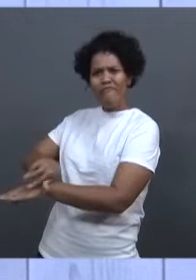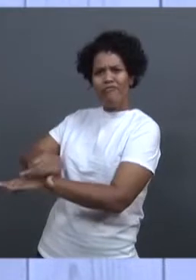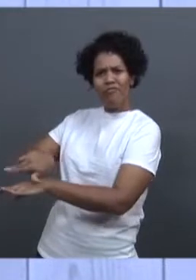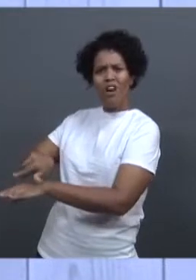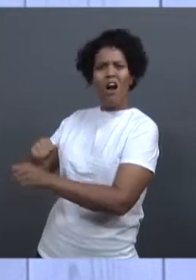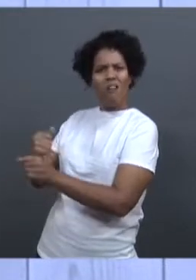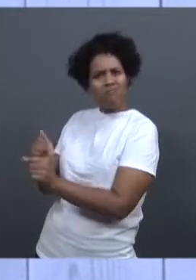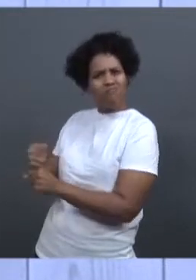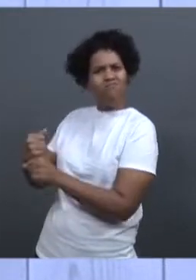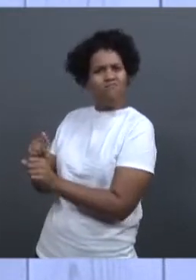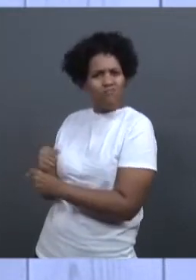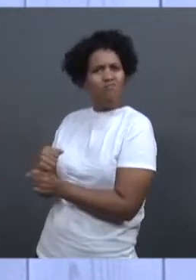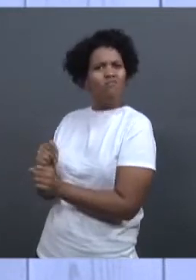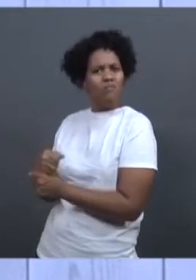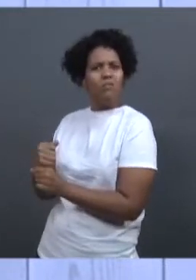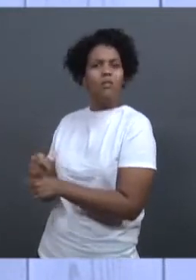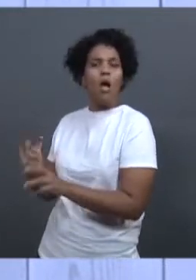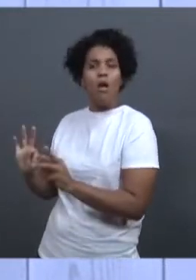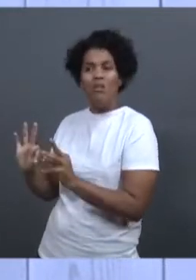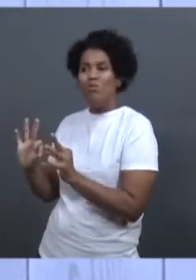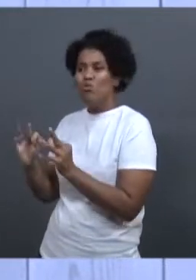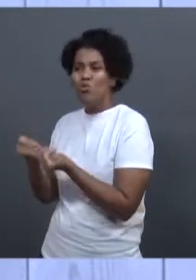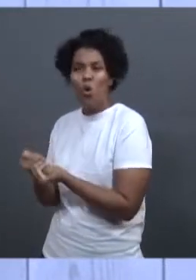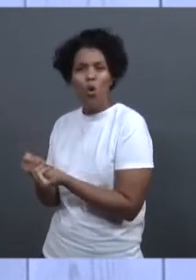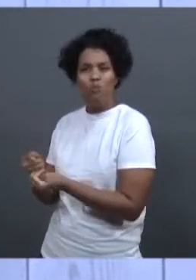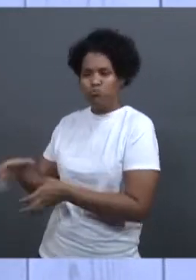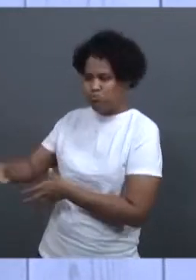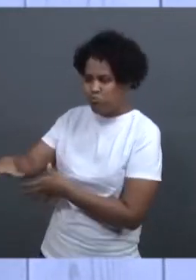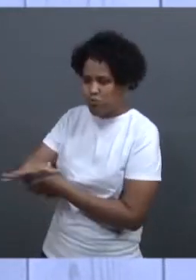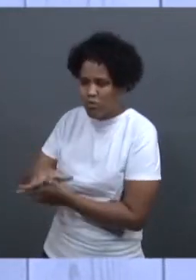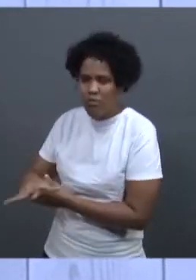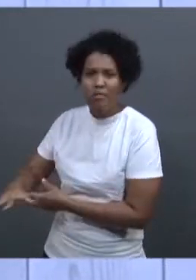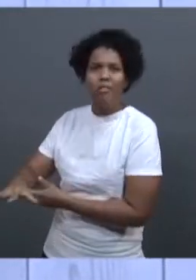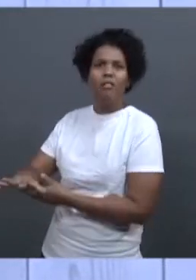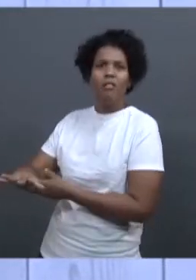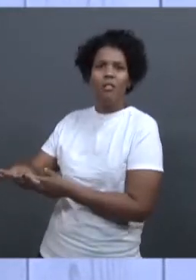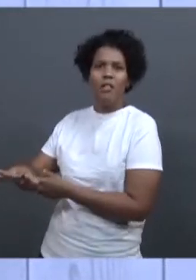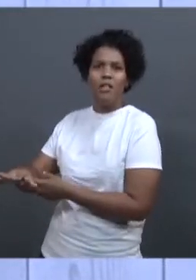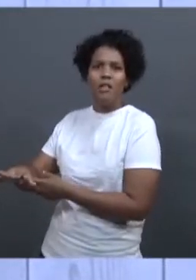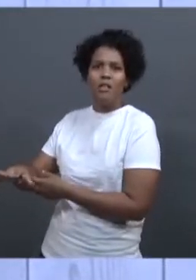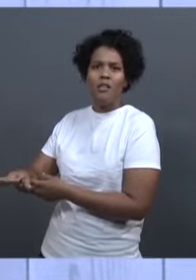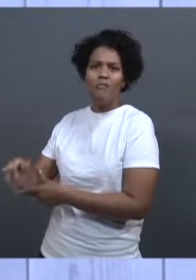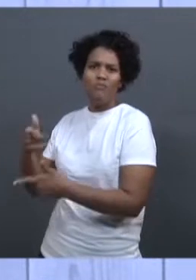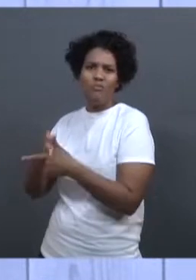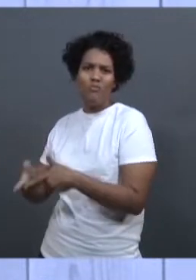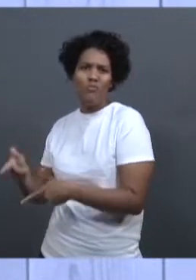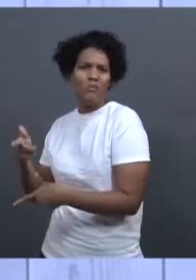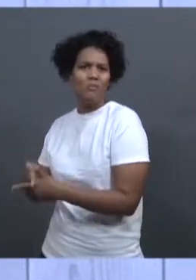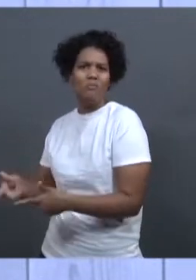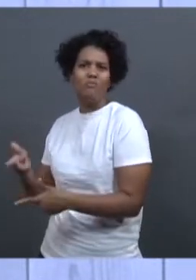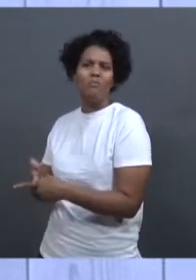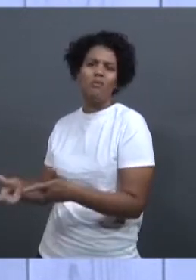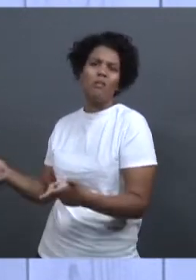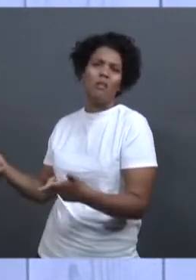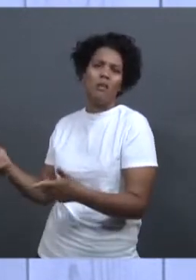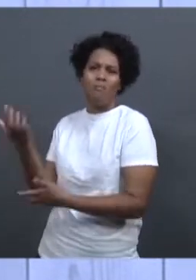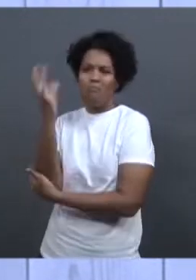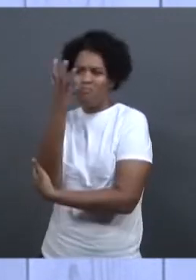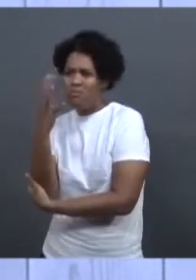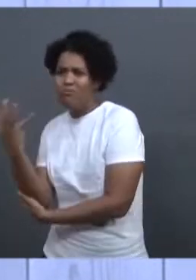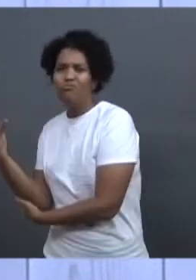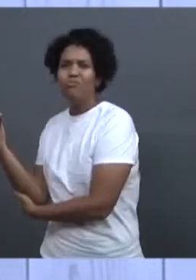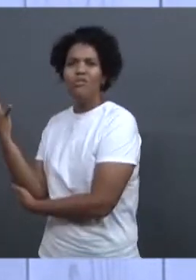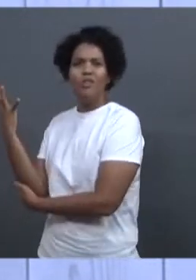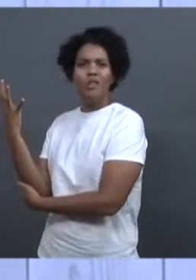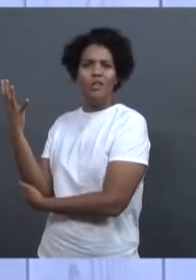Peixes, toda a biota do Rio foi afetada. E aí, junto com isso, a gente tem